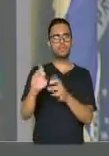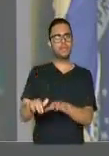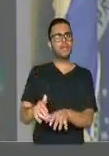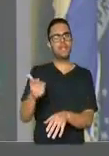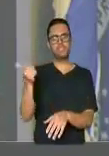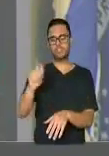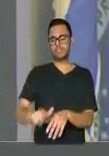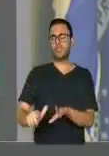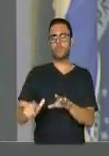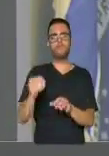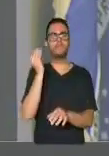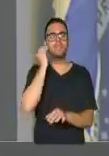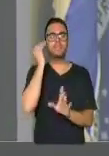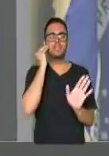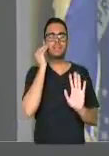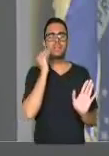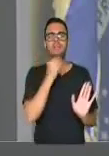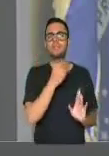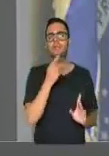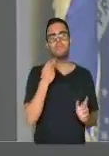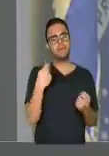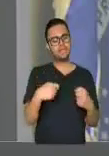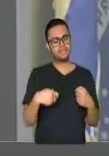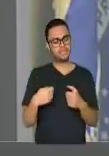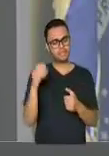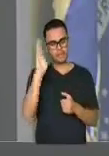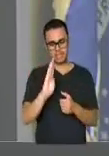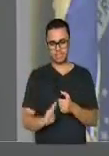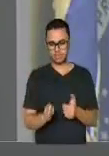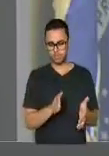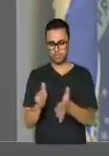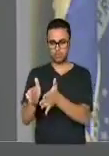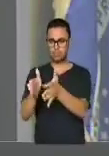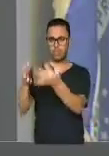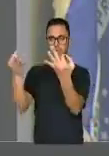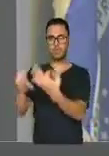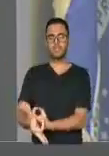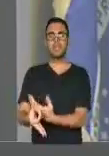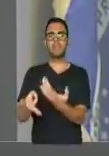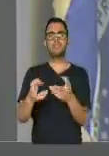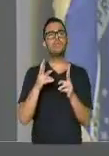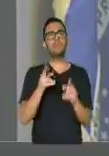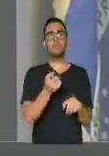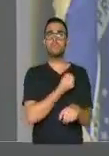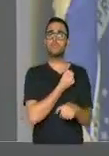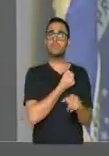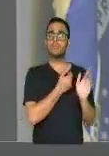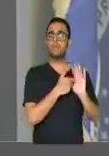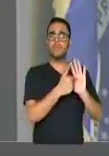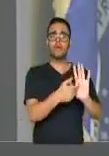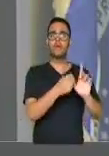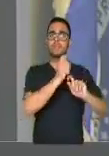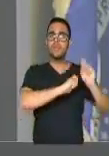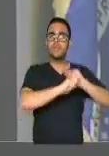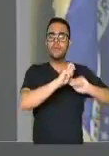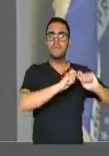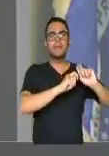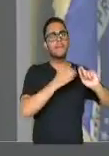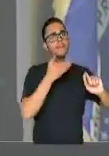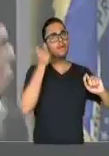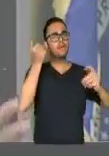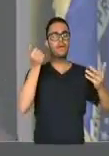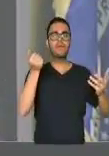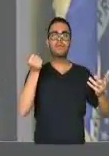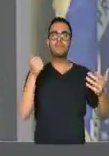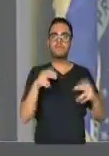nada, e que coloque o Brasil nos trilhos, como está indo. Os números estão aí, a economia está melhorando. O que nós temos que fazer